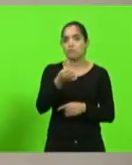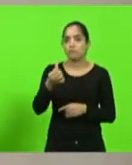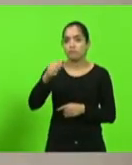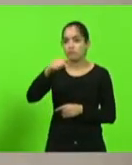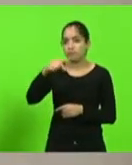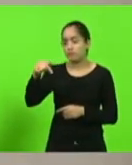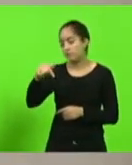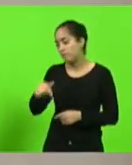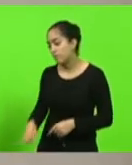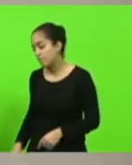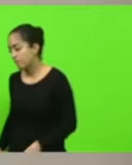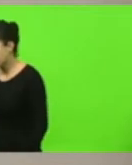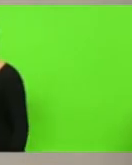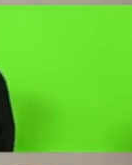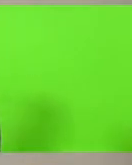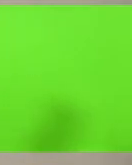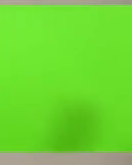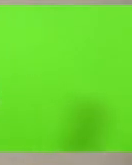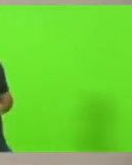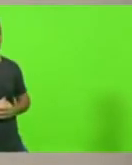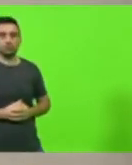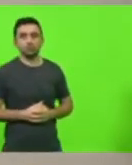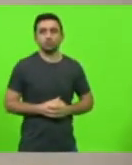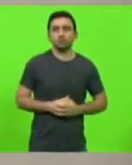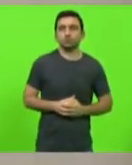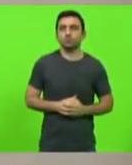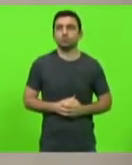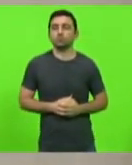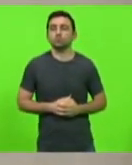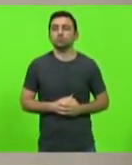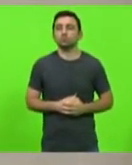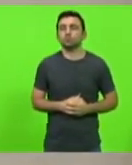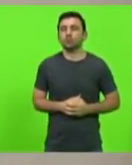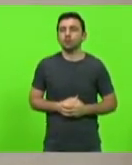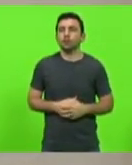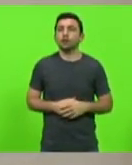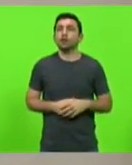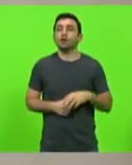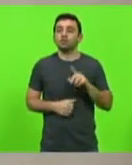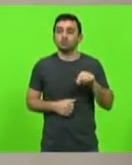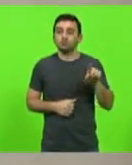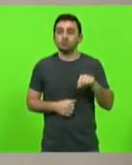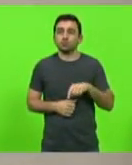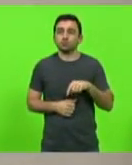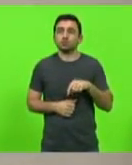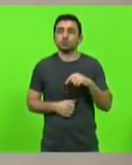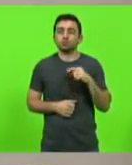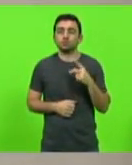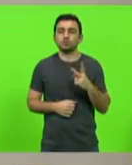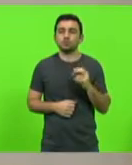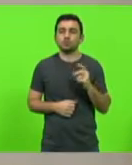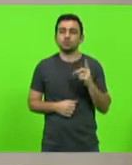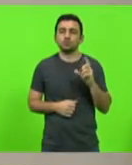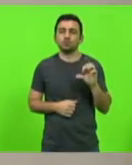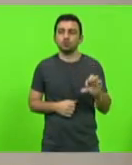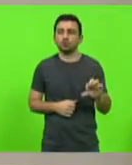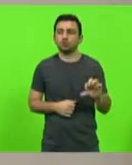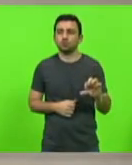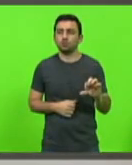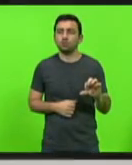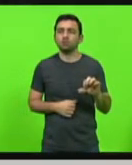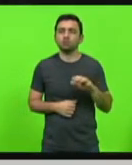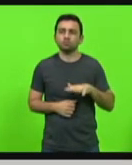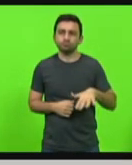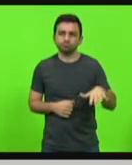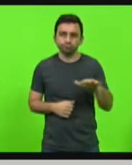-2021, autor, governo do Estado. Veto total ao PL 274-2019, de autoria do deputado Márcio Machado, que dispõe